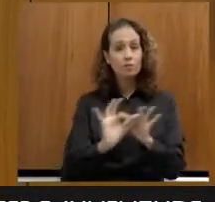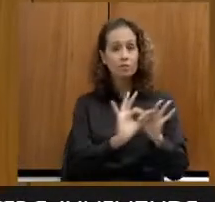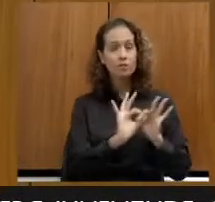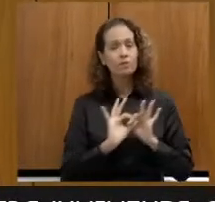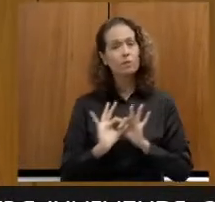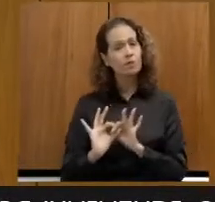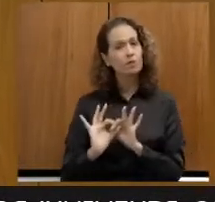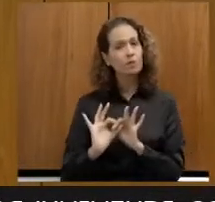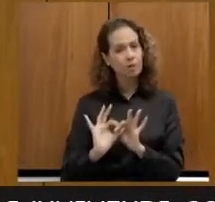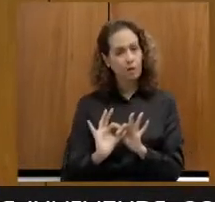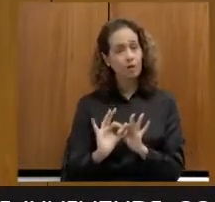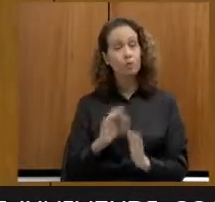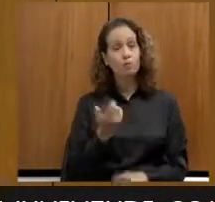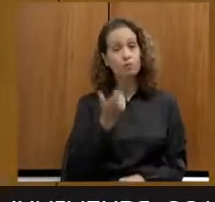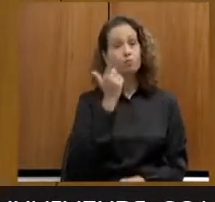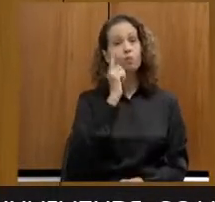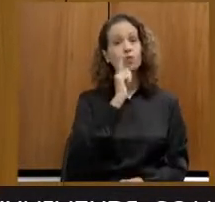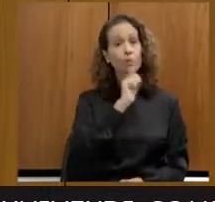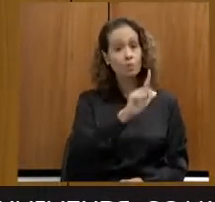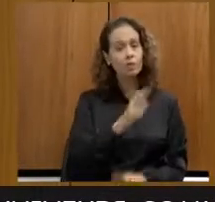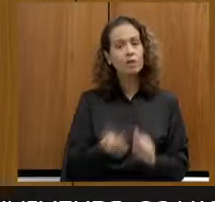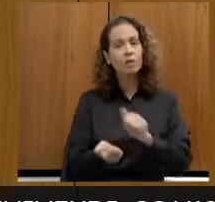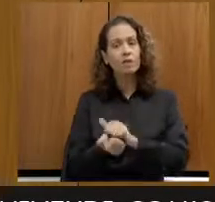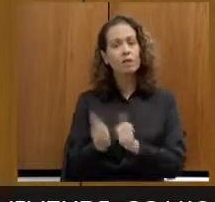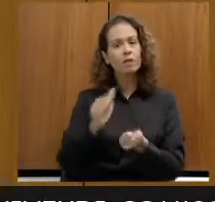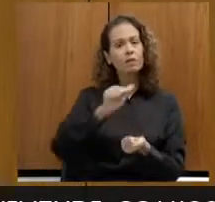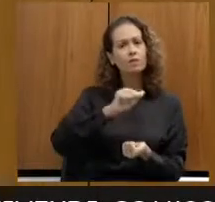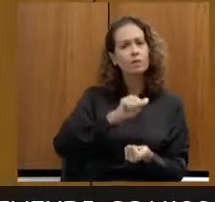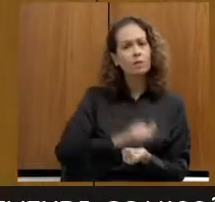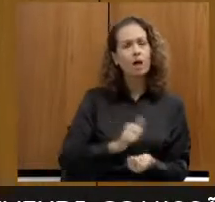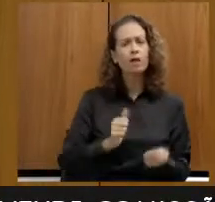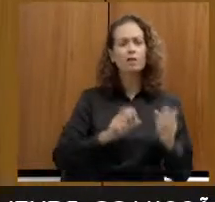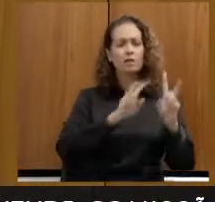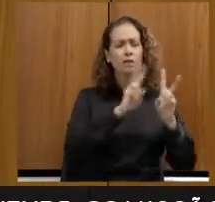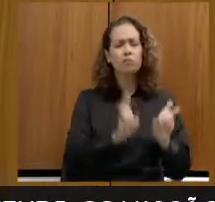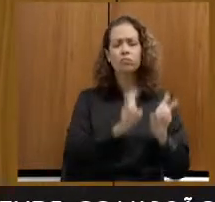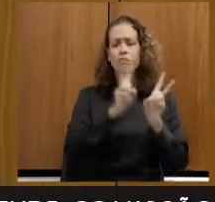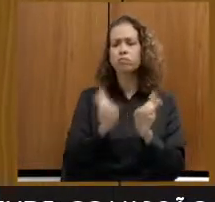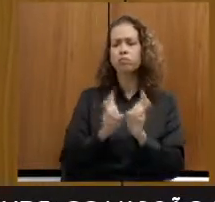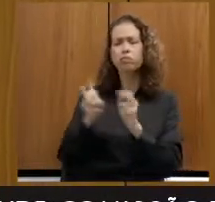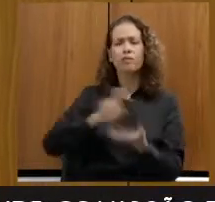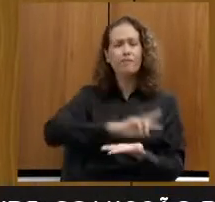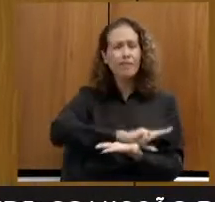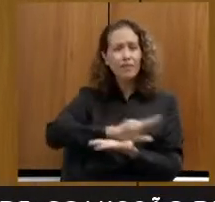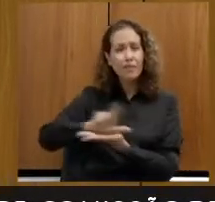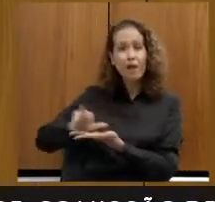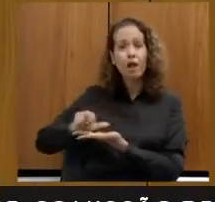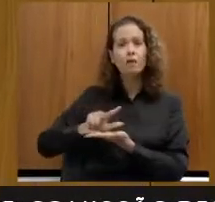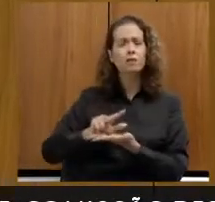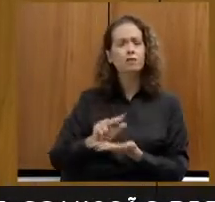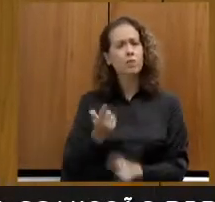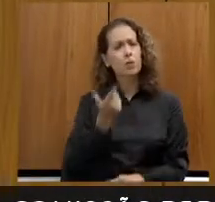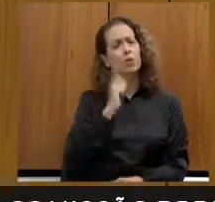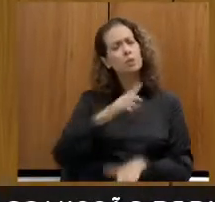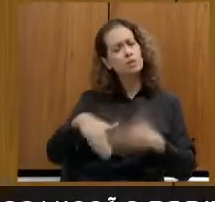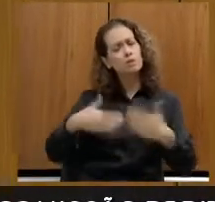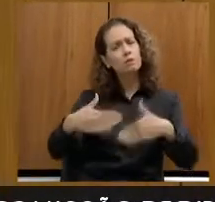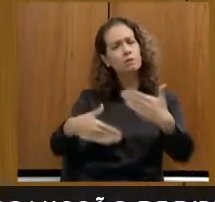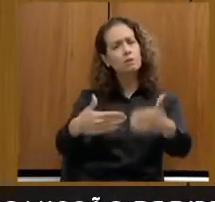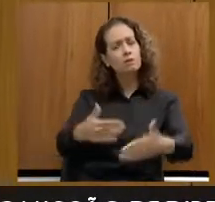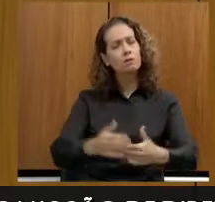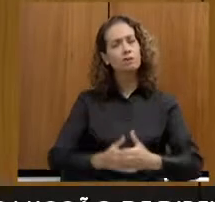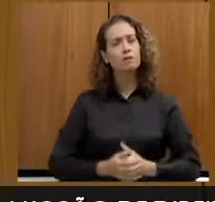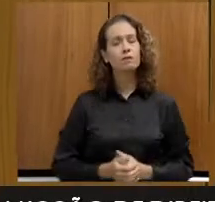de conseguir transitar por tantos assuntos e conseguir caminhar adiante. E